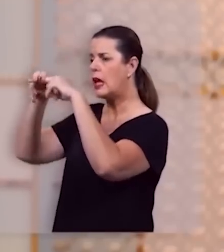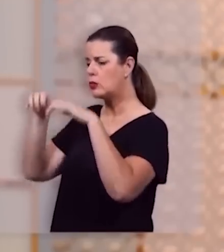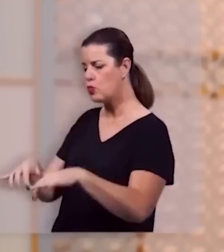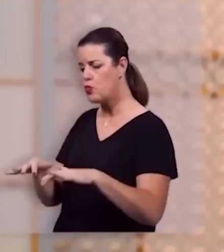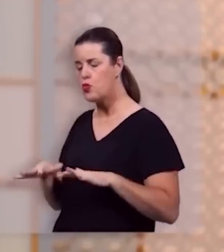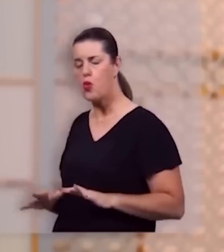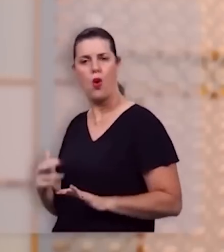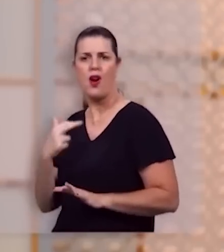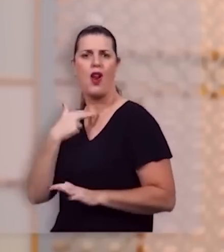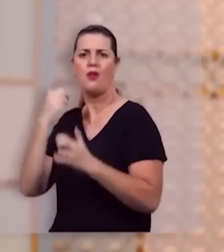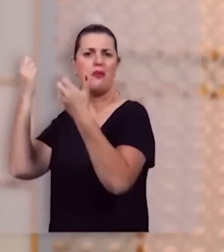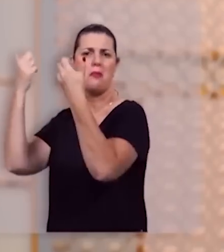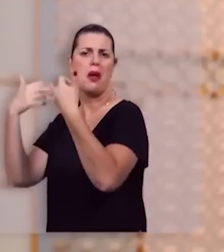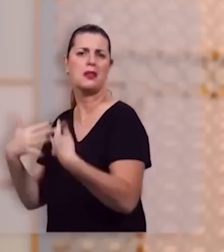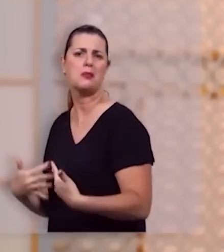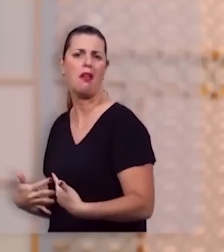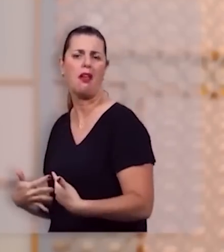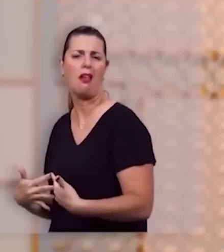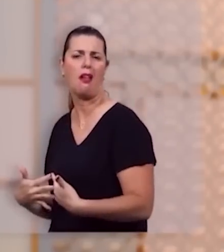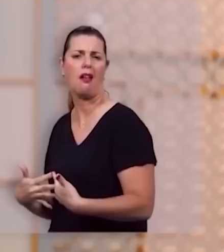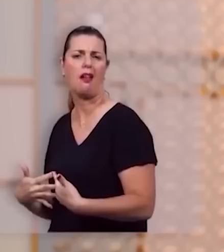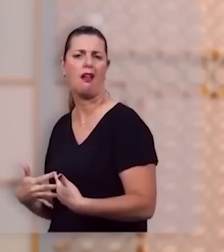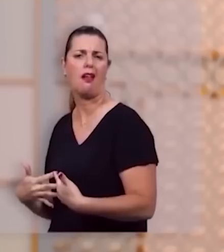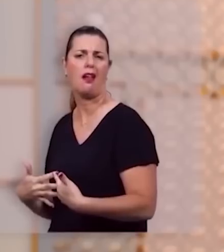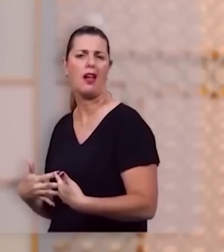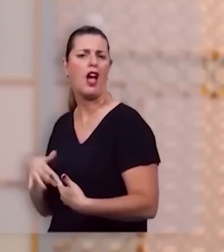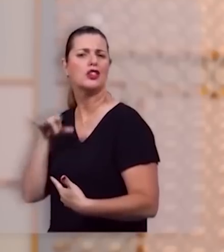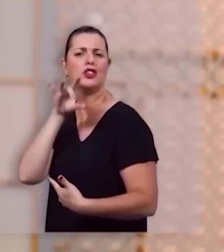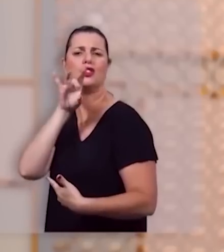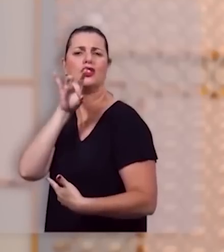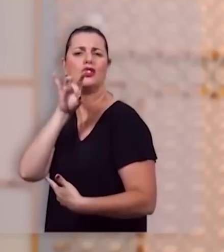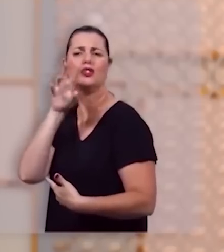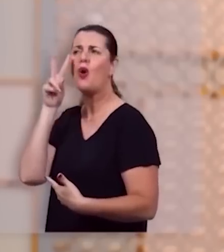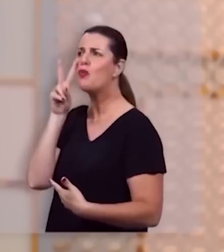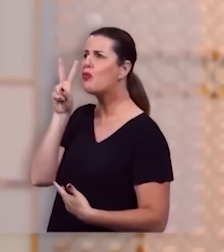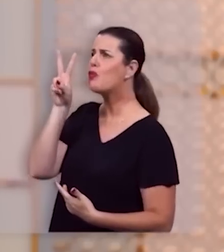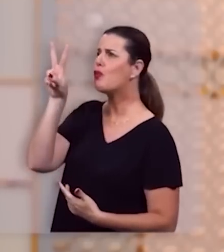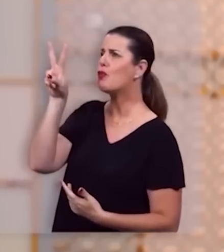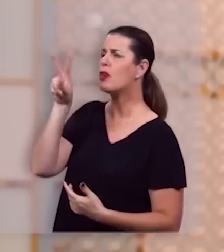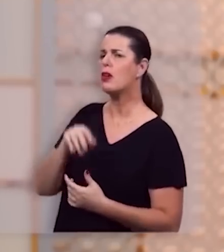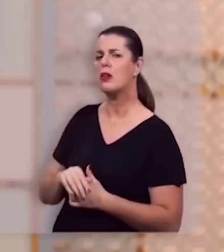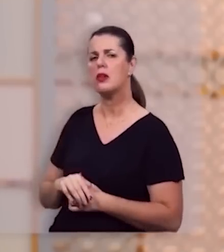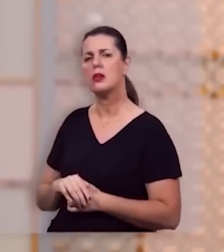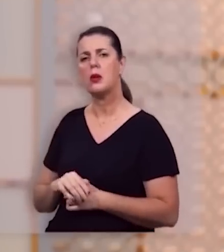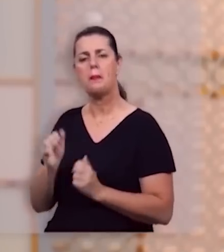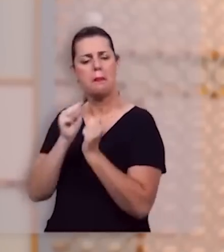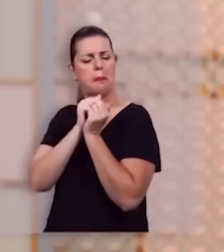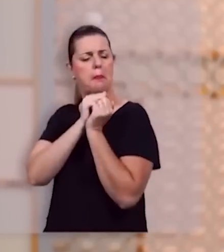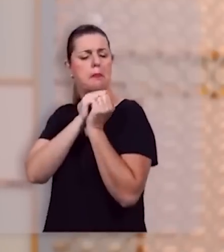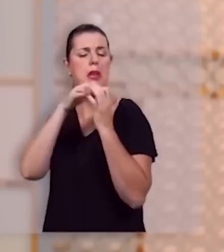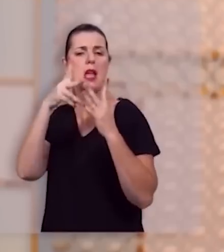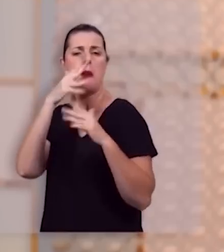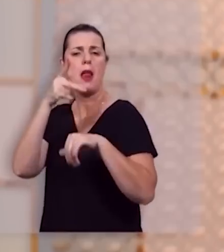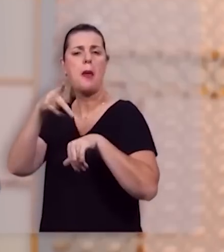descrever aquele que está sentado no trono. Apenas ele vê um brilho como de